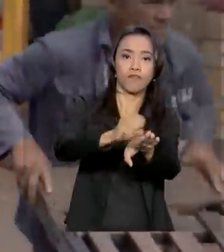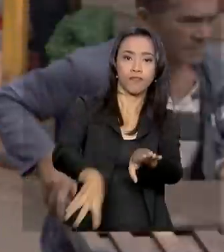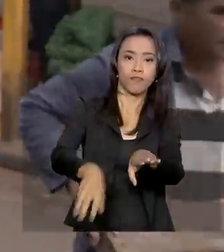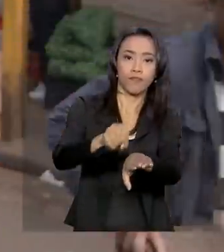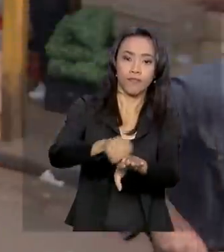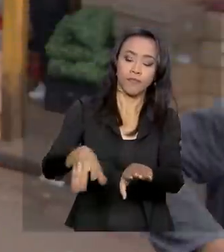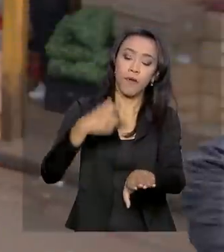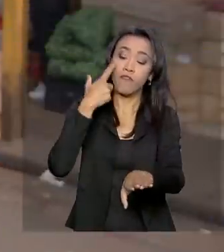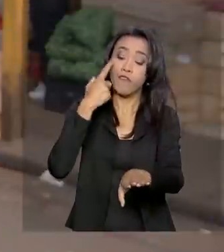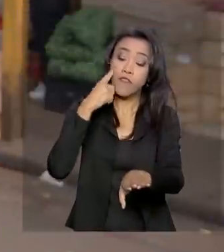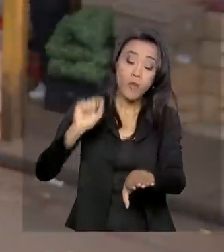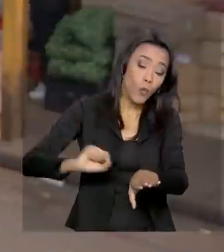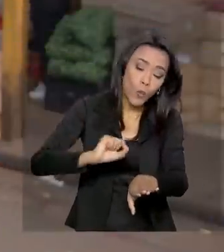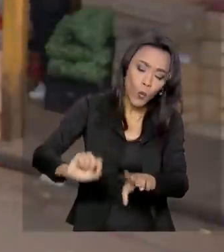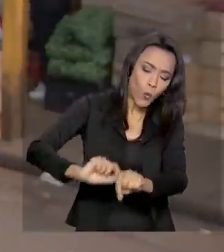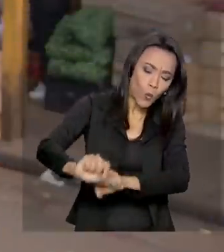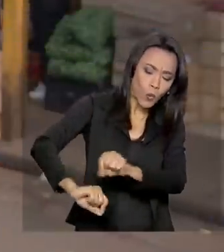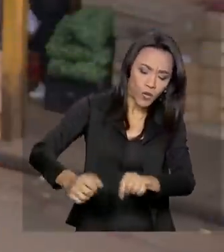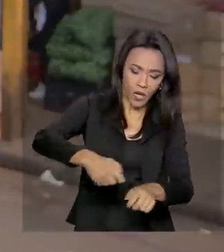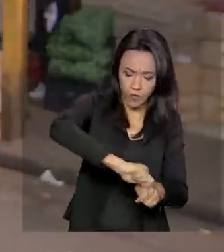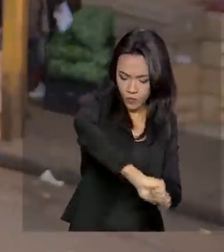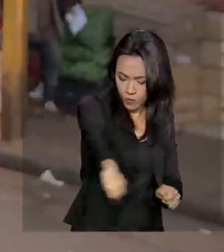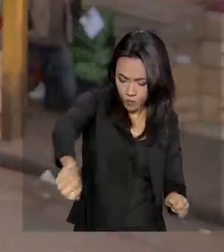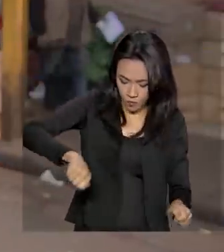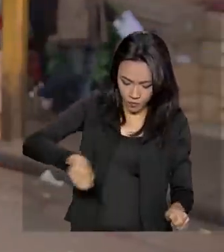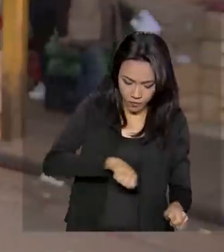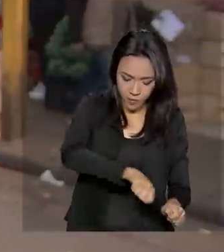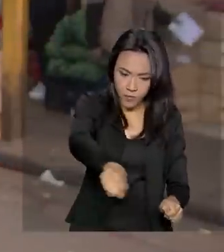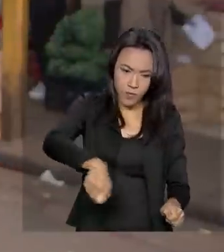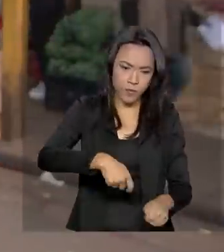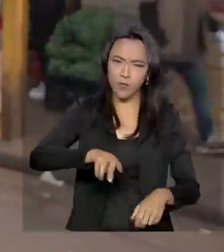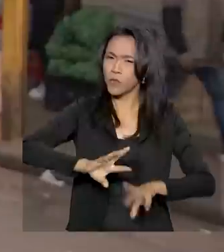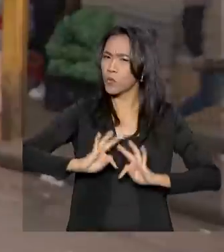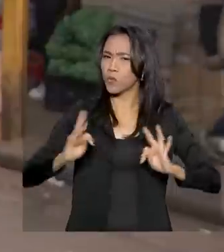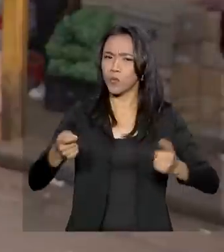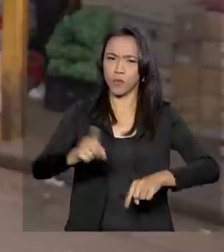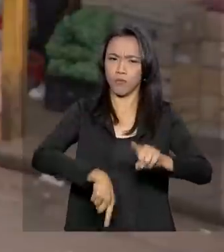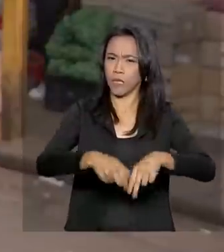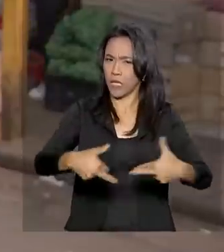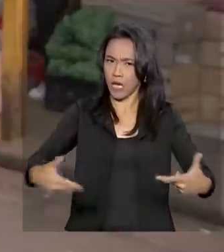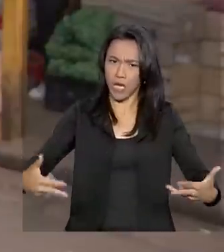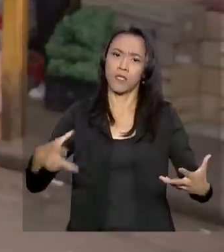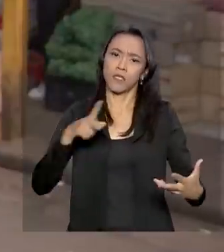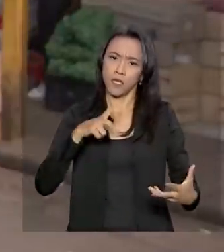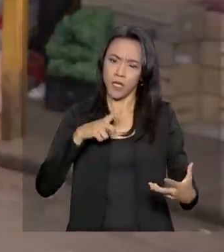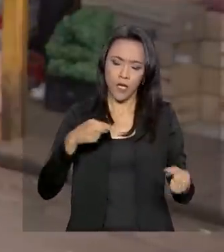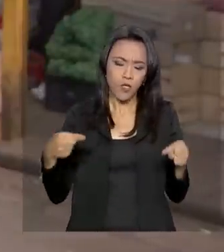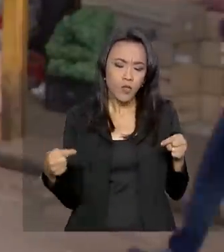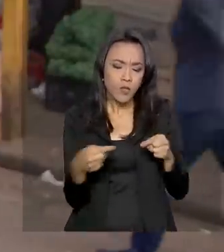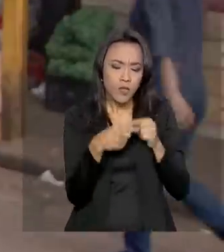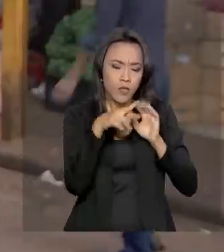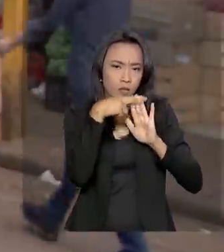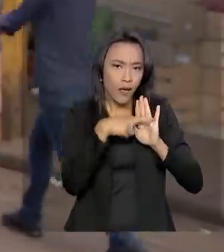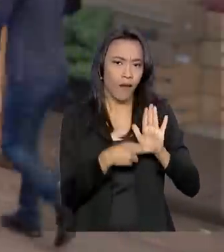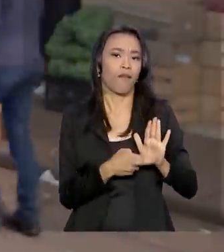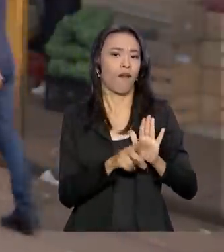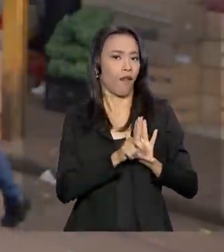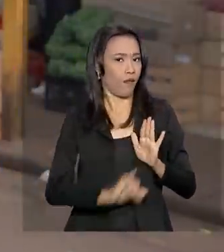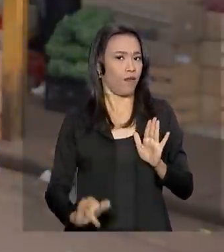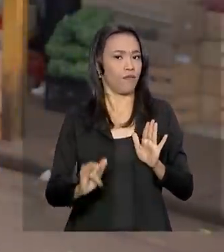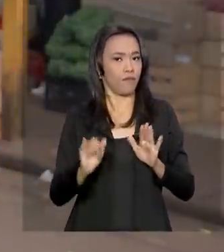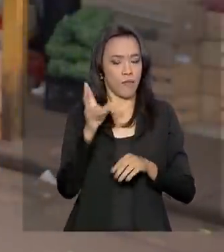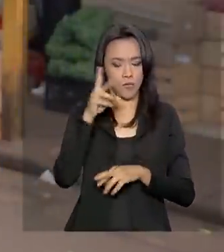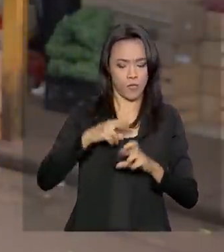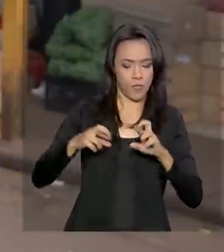as embalagens, a rotulagem de todos esses produtos que devem estar em conformidade com a lei. Os produtores são